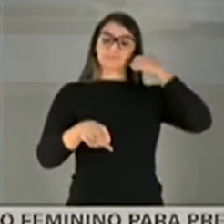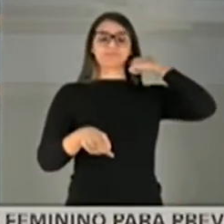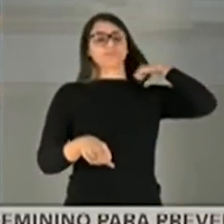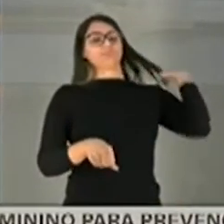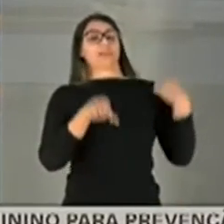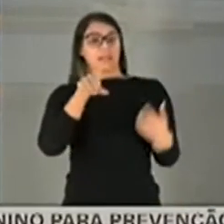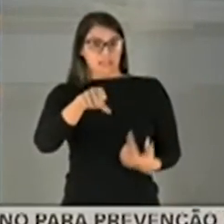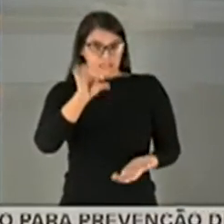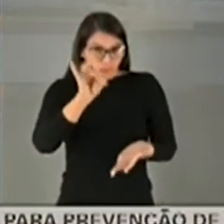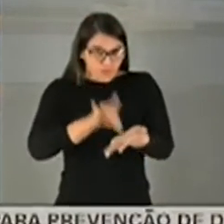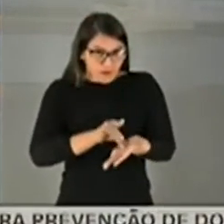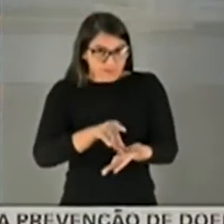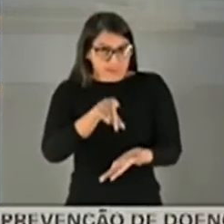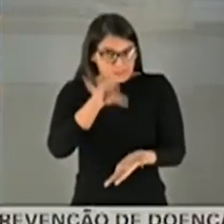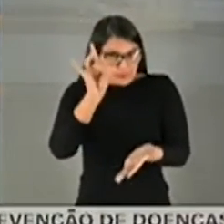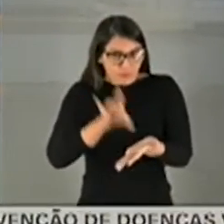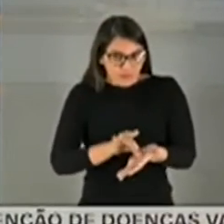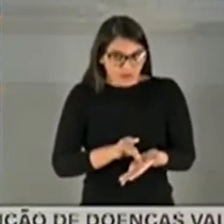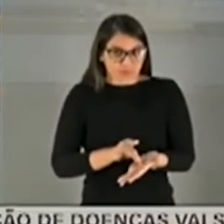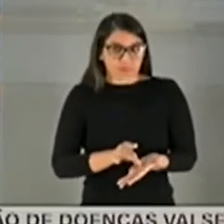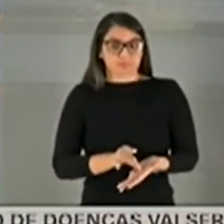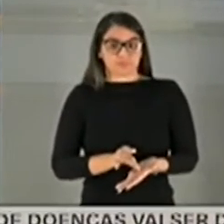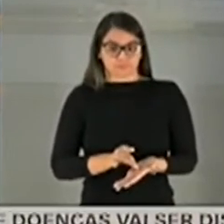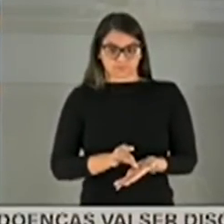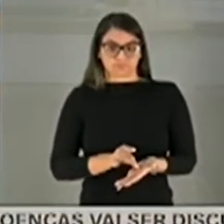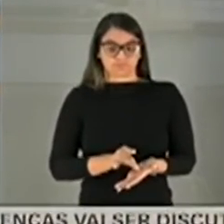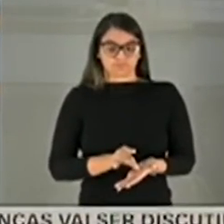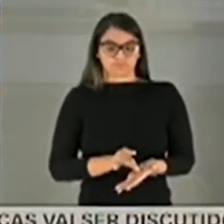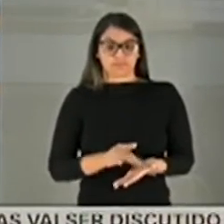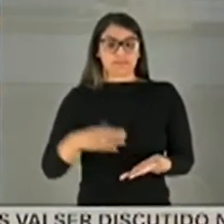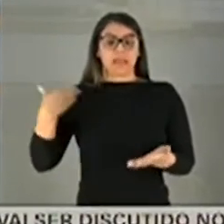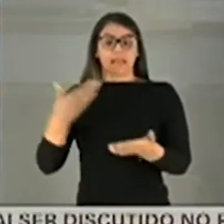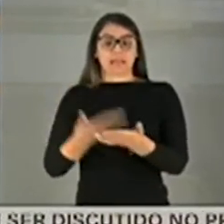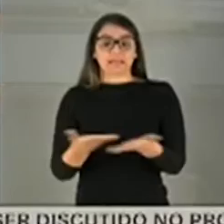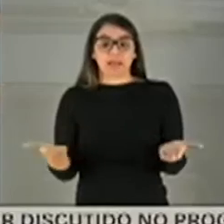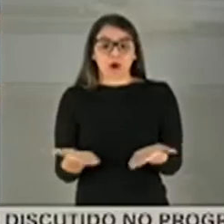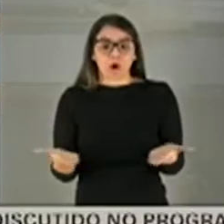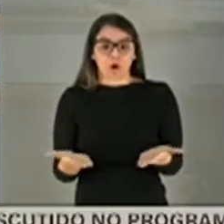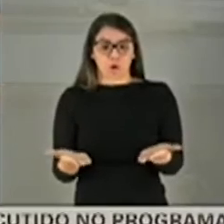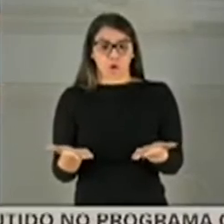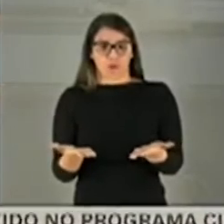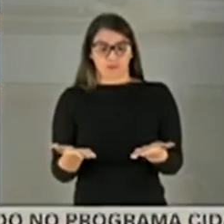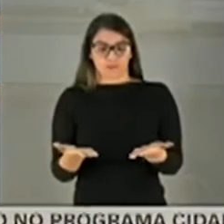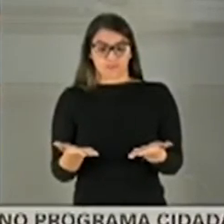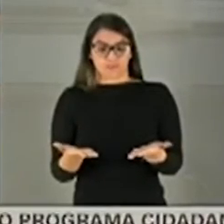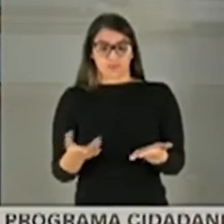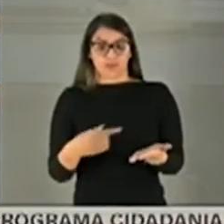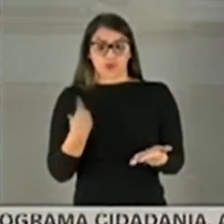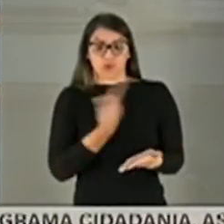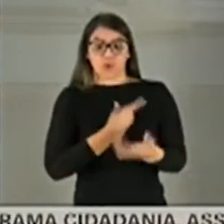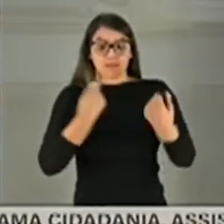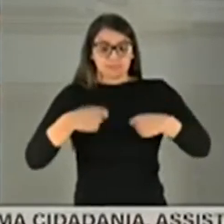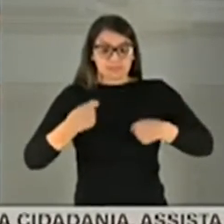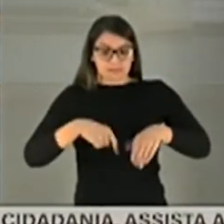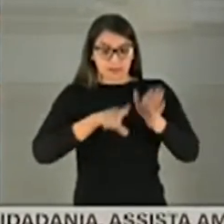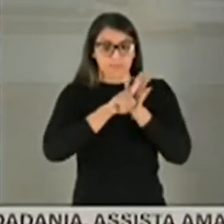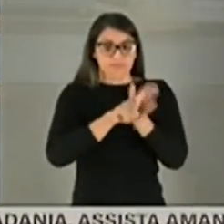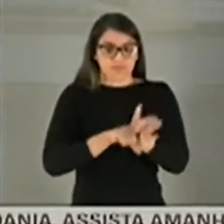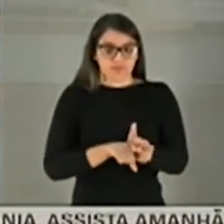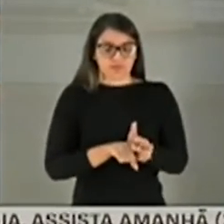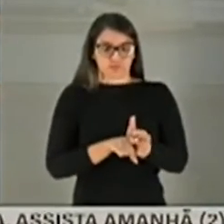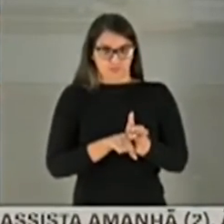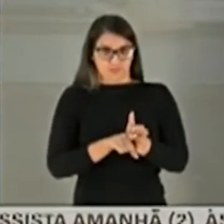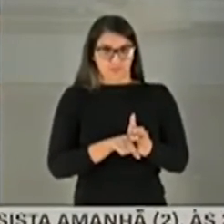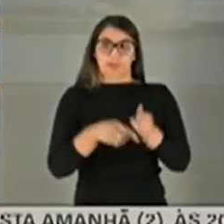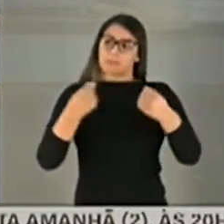é o fato. Esse é o fato. Esse é o fato. E até agora eu não vejo uma razão. Não, o fato que nós temos que investigar é esse. Vamos ter que